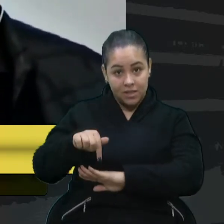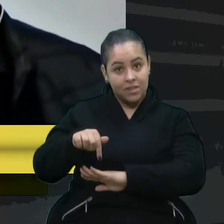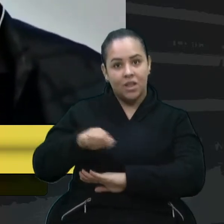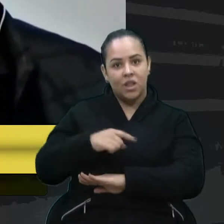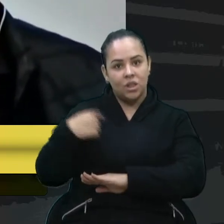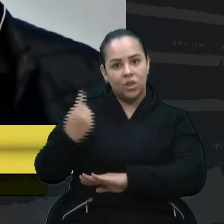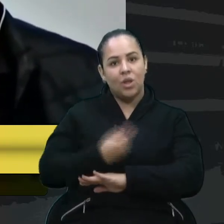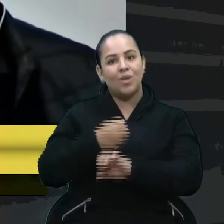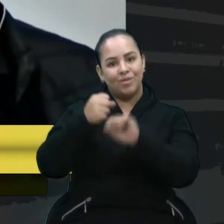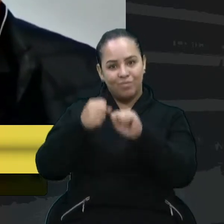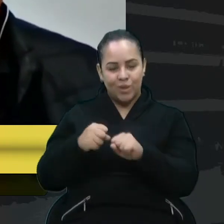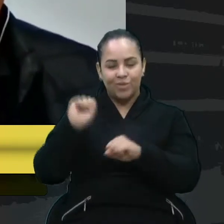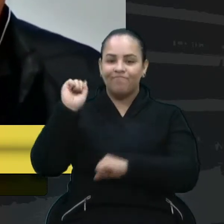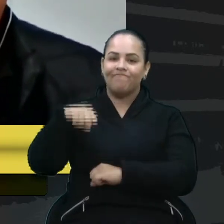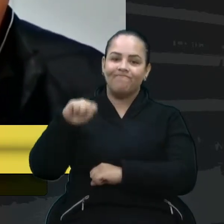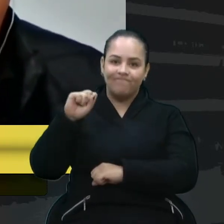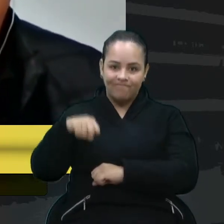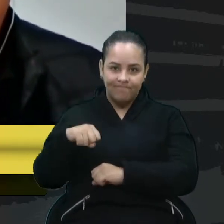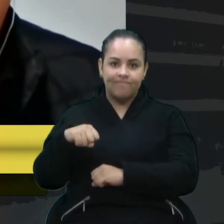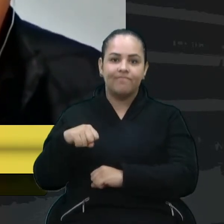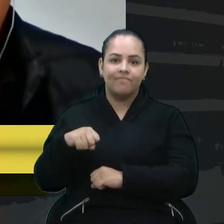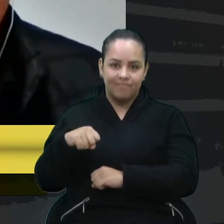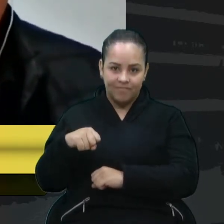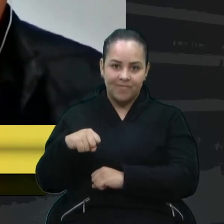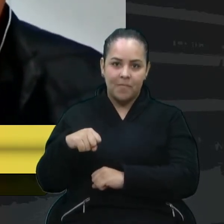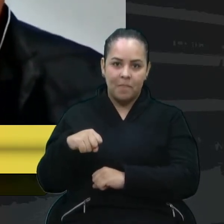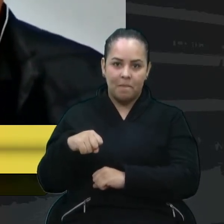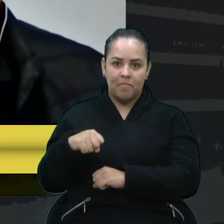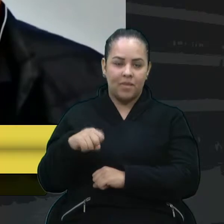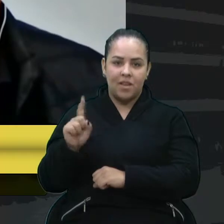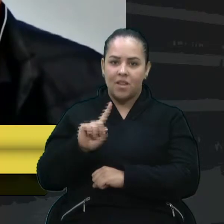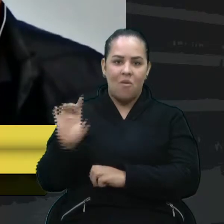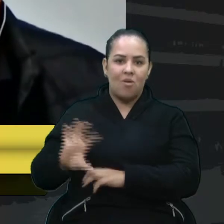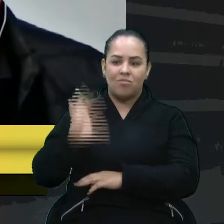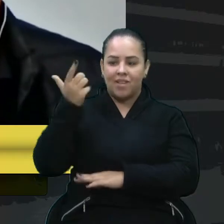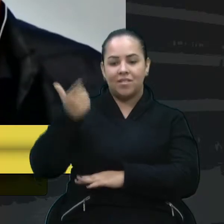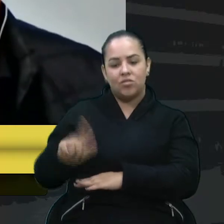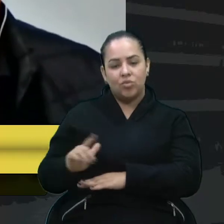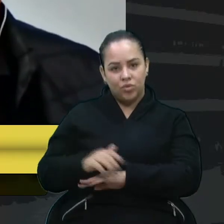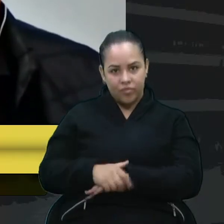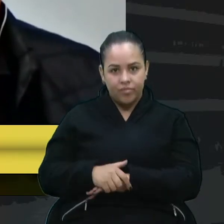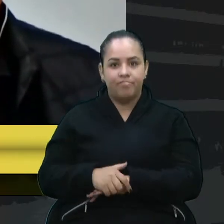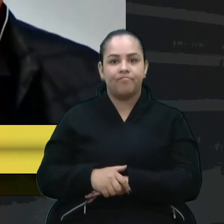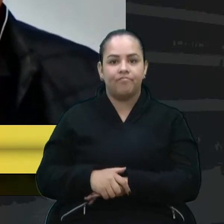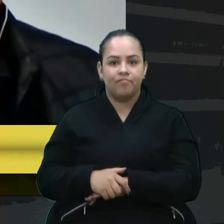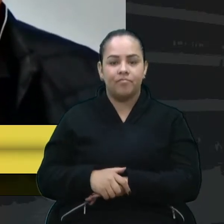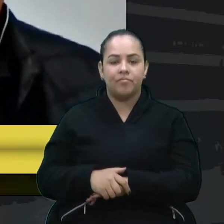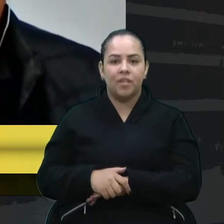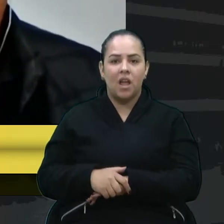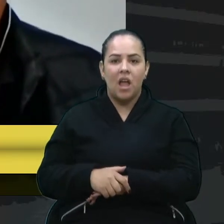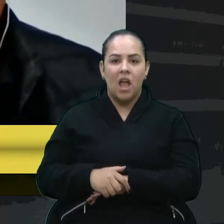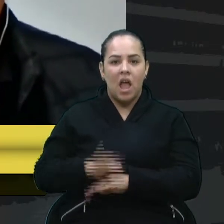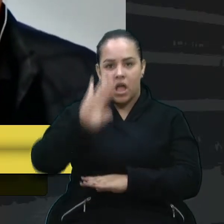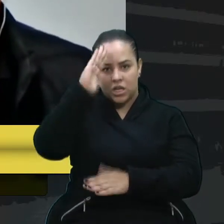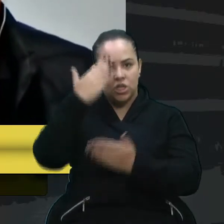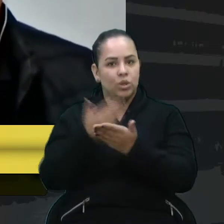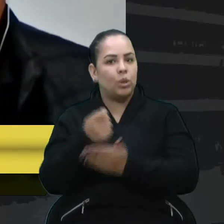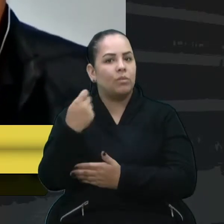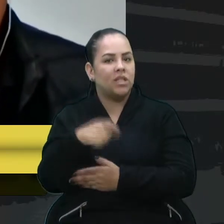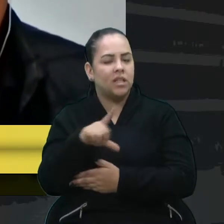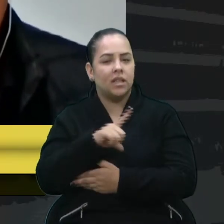gente poder, de alguma forma aqui, que não ocorra mais. Acho que tem que ficar um legado, um